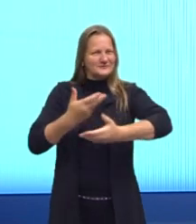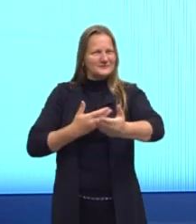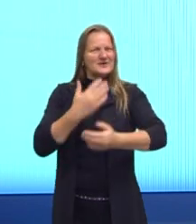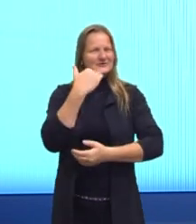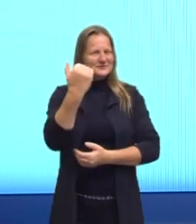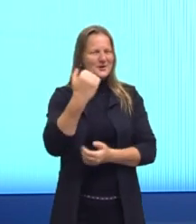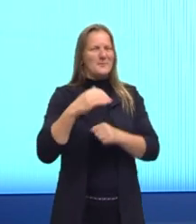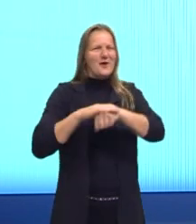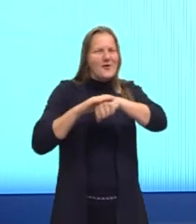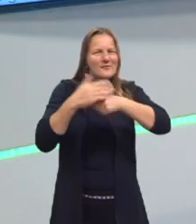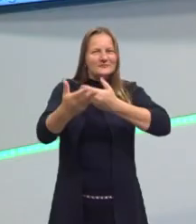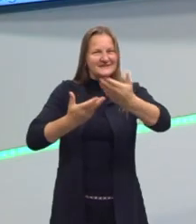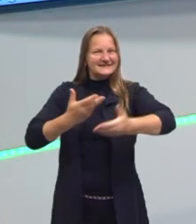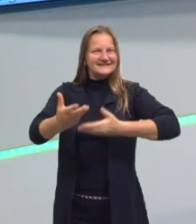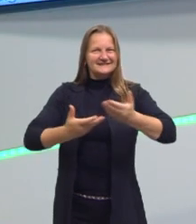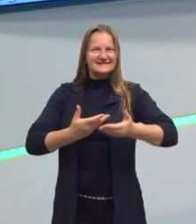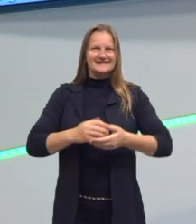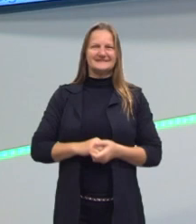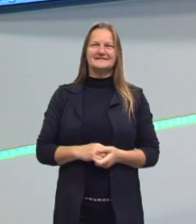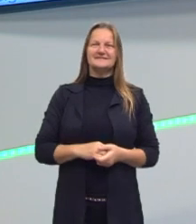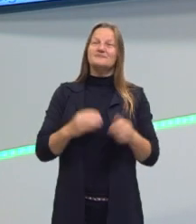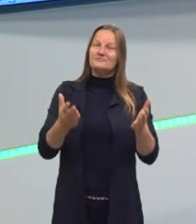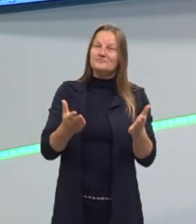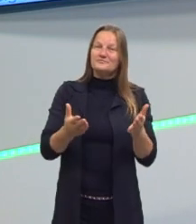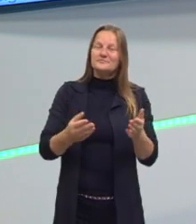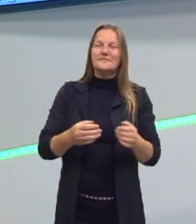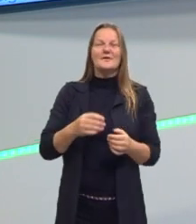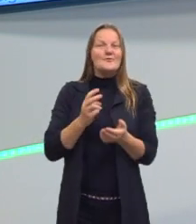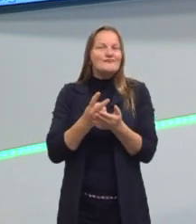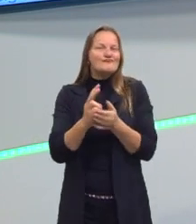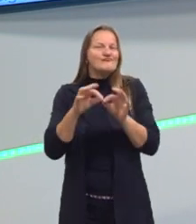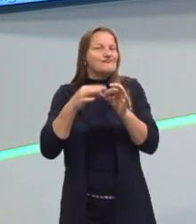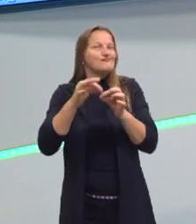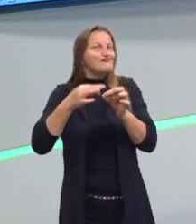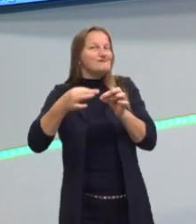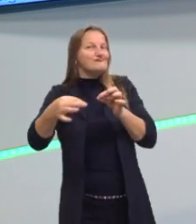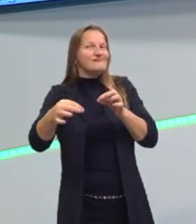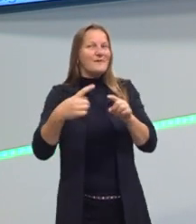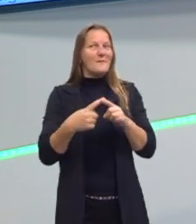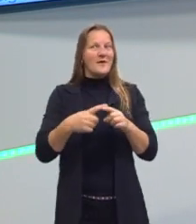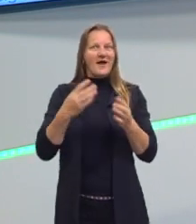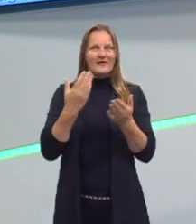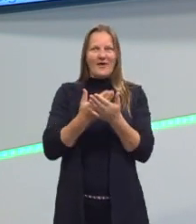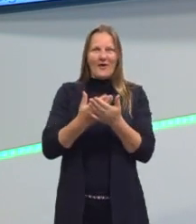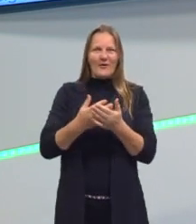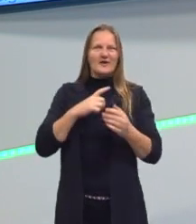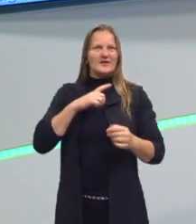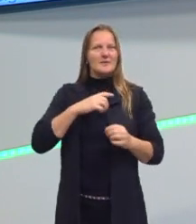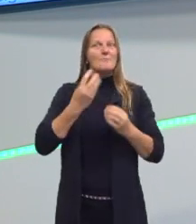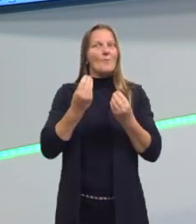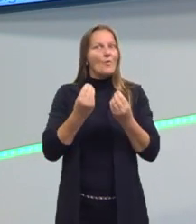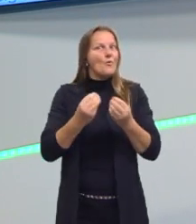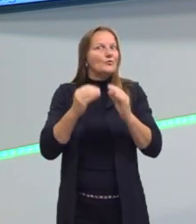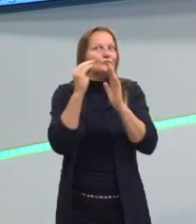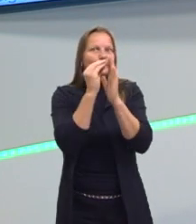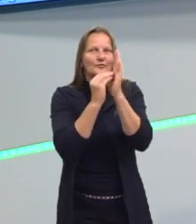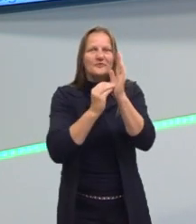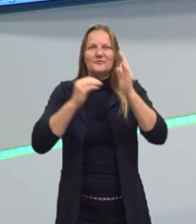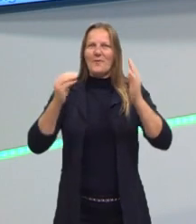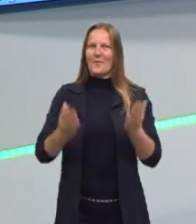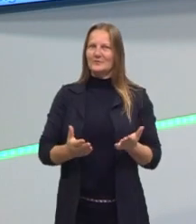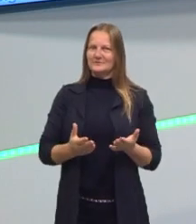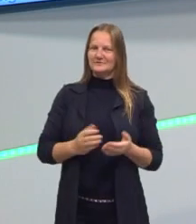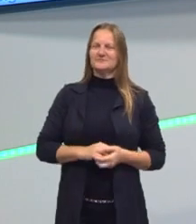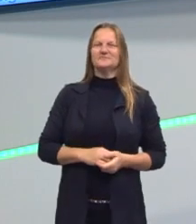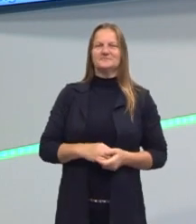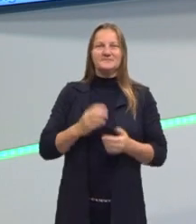chamem, vamos conversar. Não vou me alongar muito aqui, porque hoje a gente tem uma aula densa, tem bastante coisa e eu quero ver se a gente